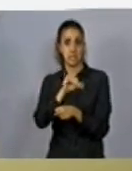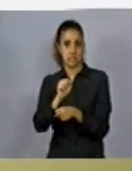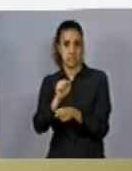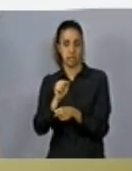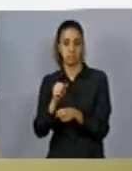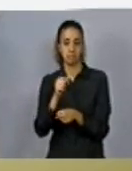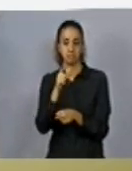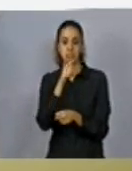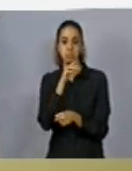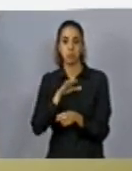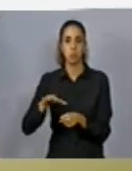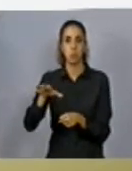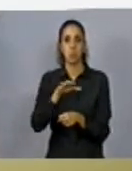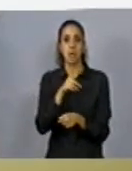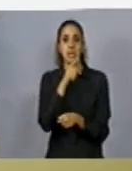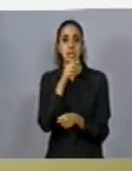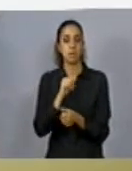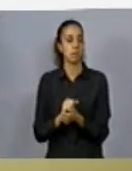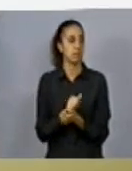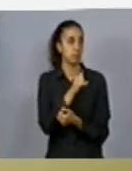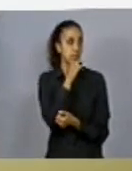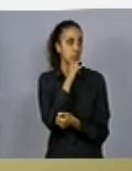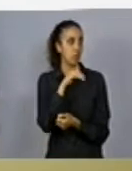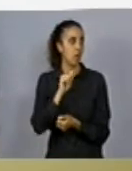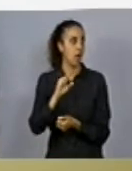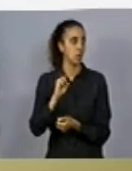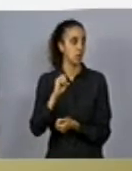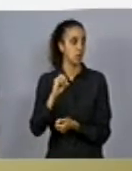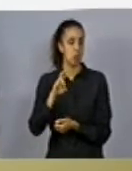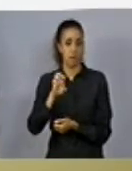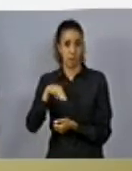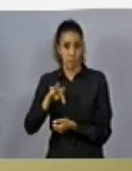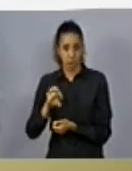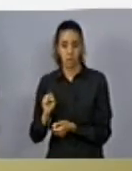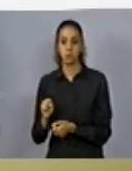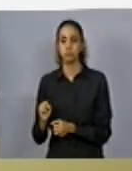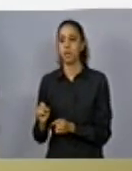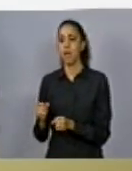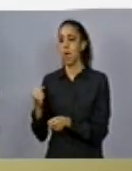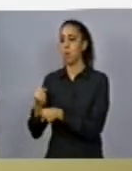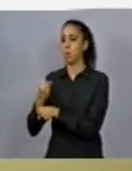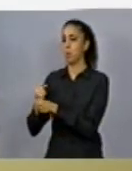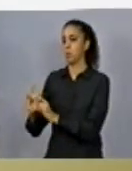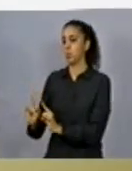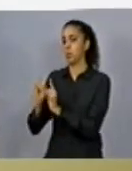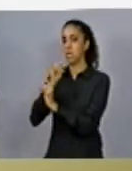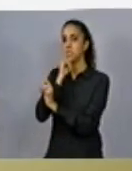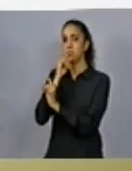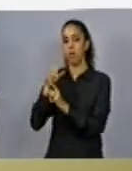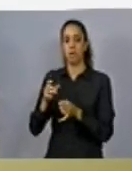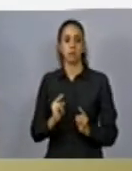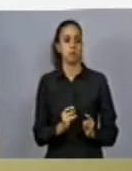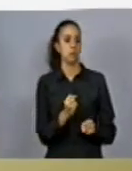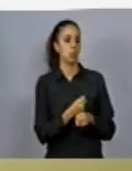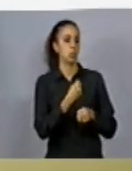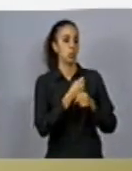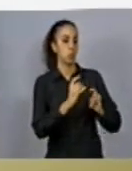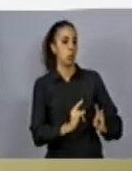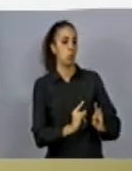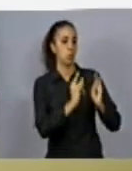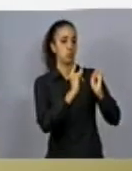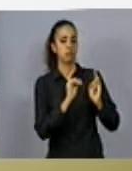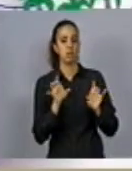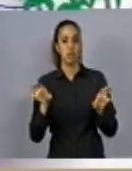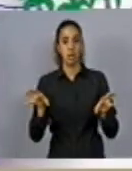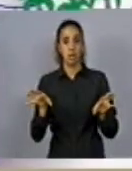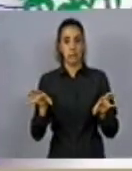-se, por exemplo, no caso do assoreamento, o impacto pelo empreendimento X, o outro pelo empreendimento Y, e você tem esse impacto